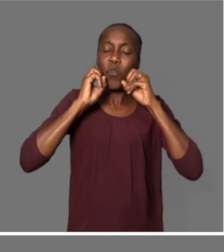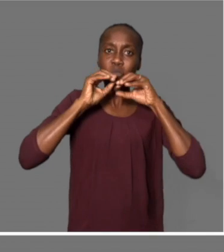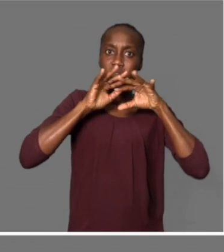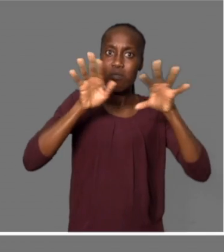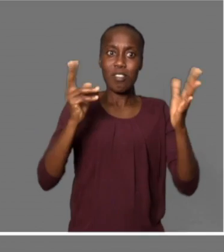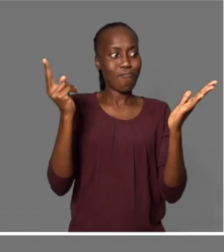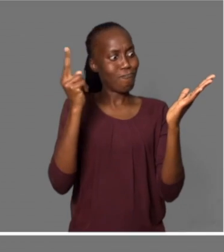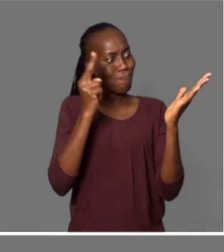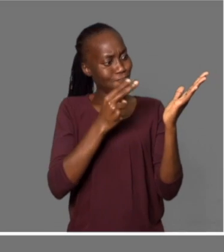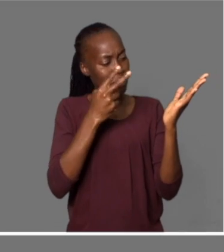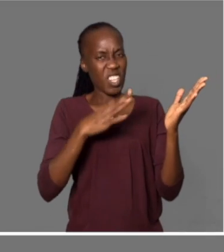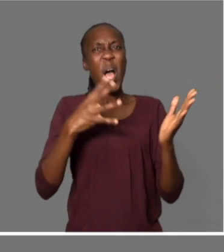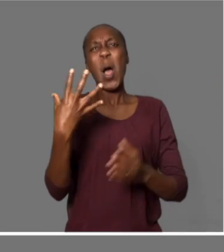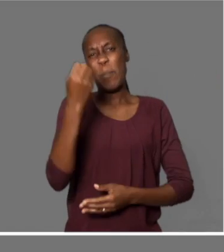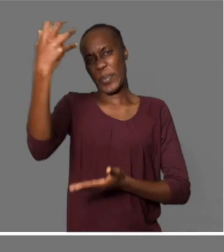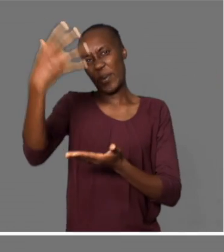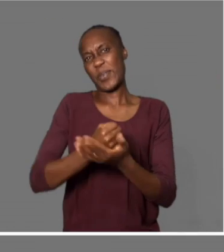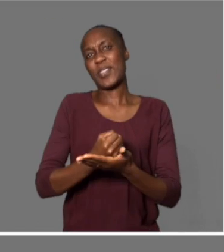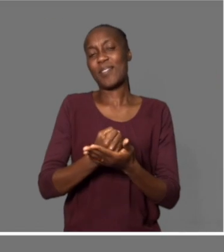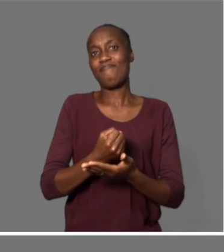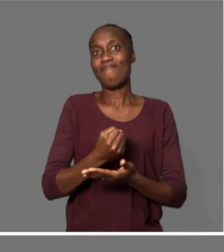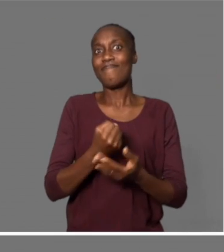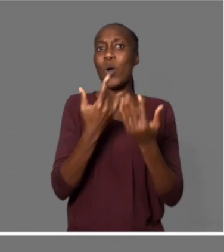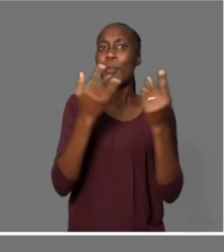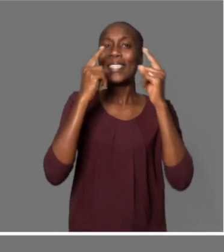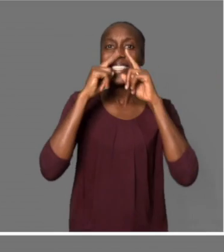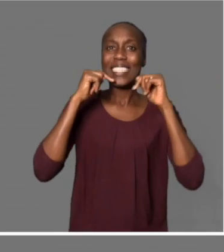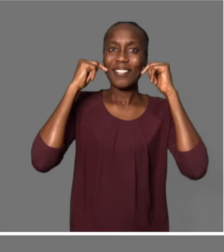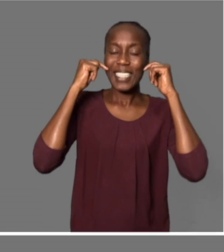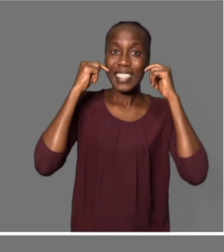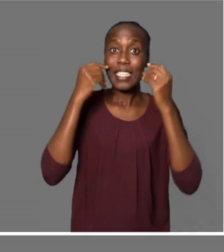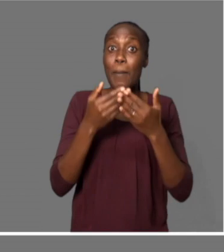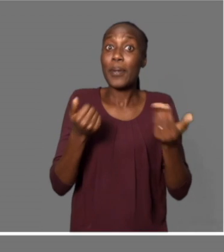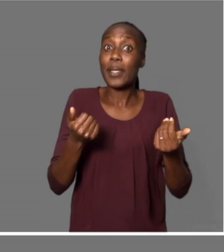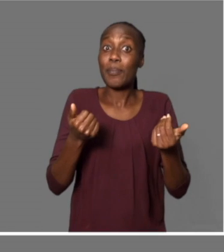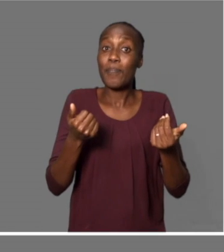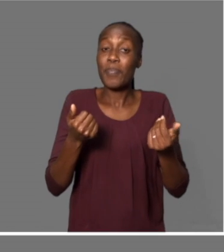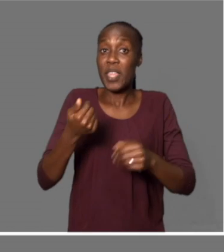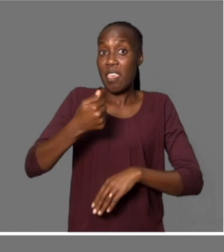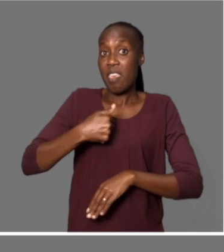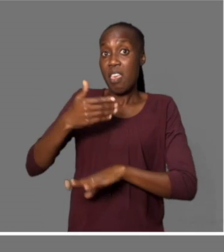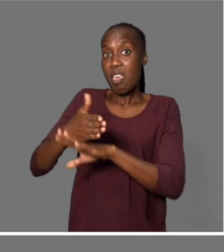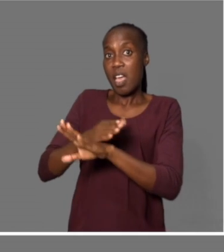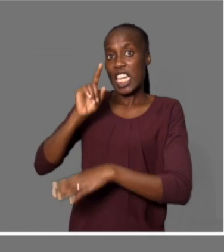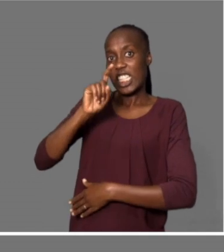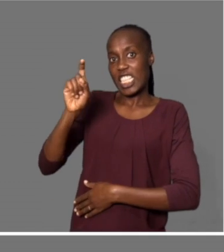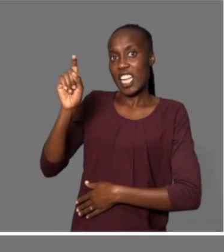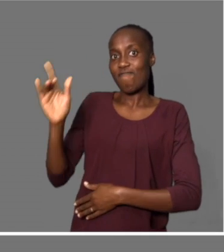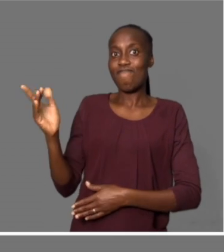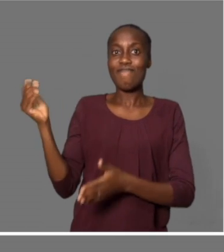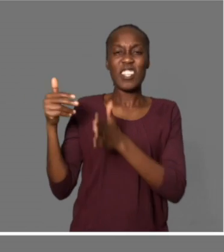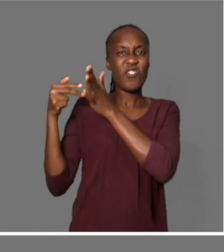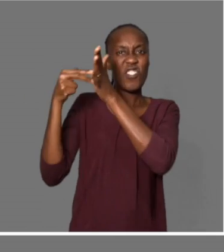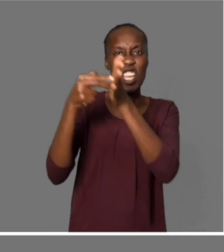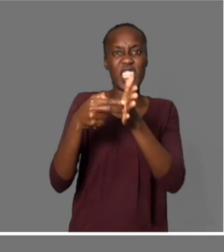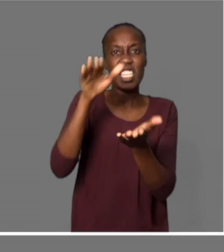já estava à espera mesmo que já conseguiram. Então, eu estou muito feliz, na verdade, porque eu saí de lá para cá por causa desse